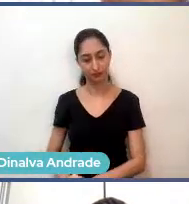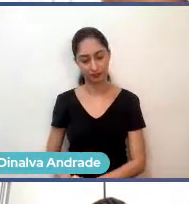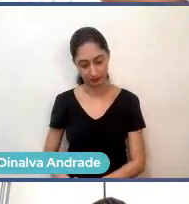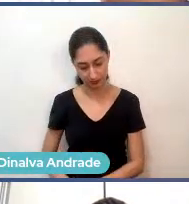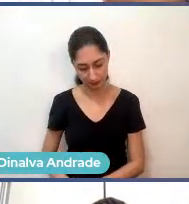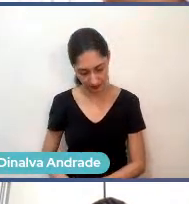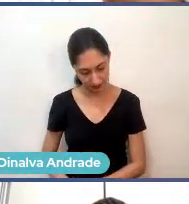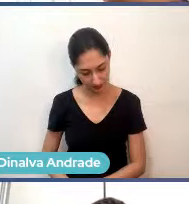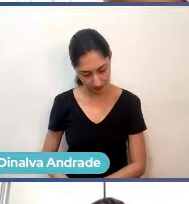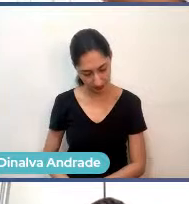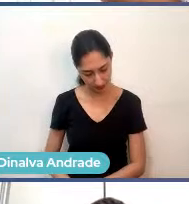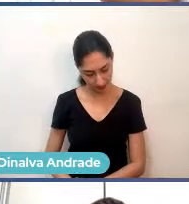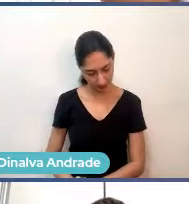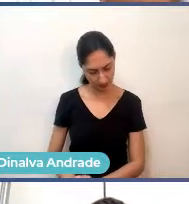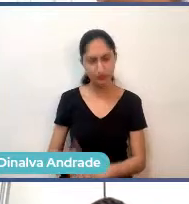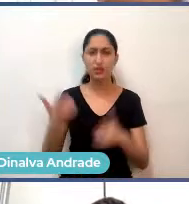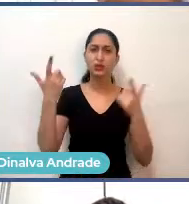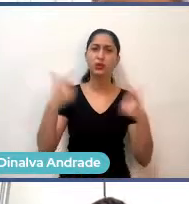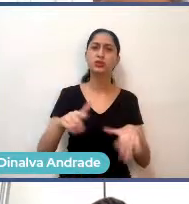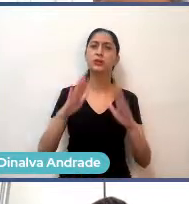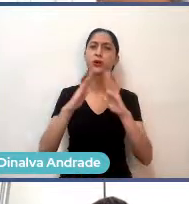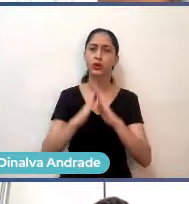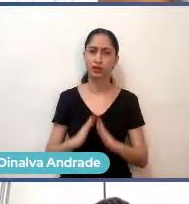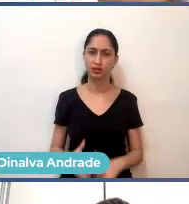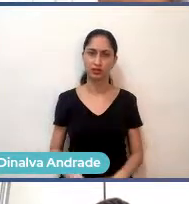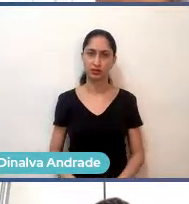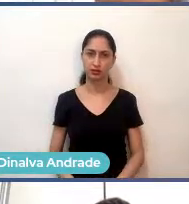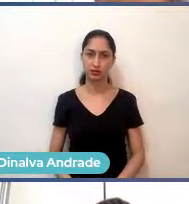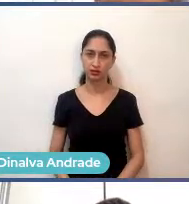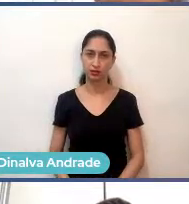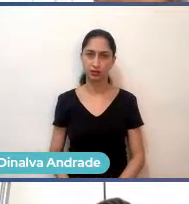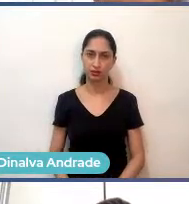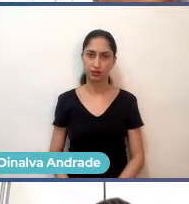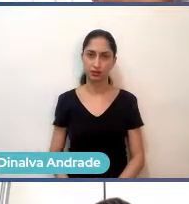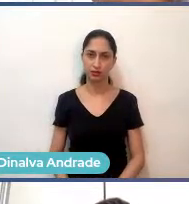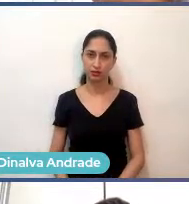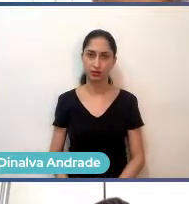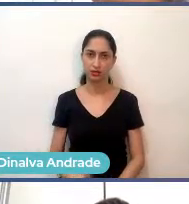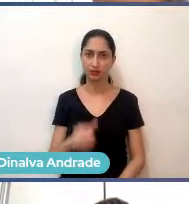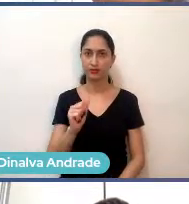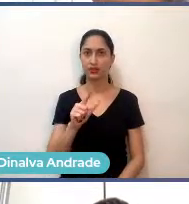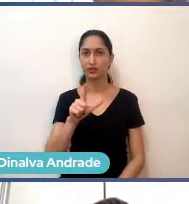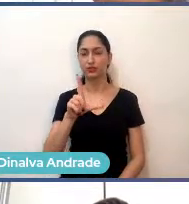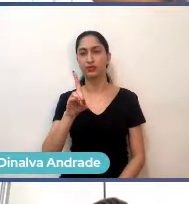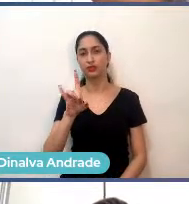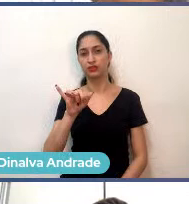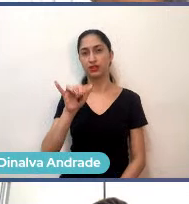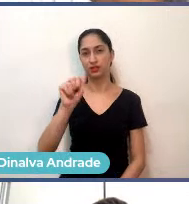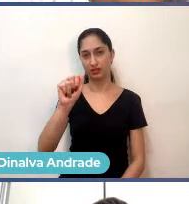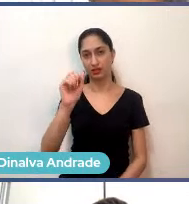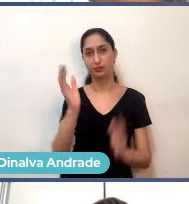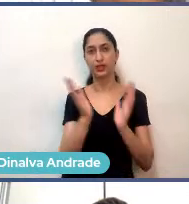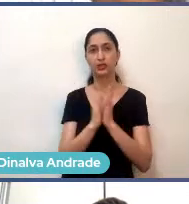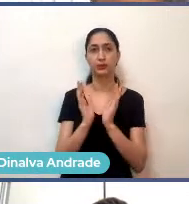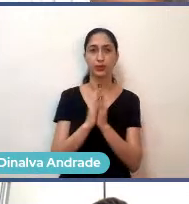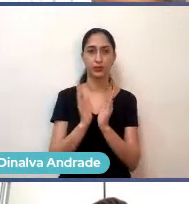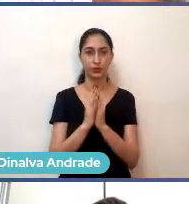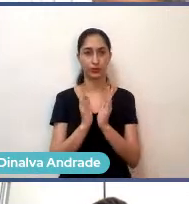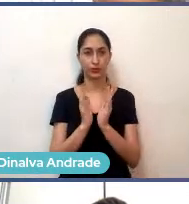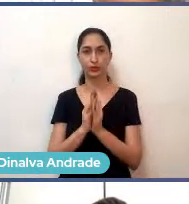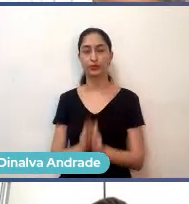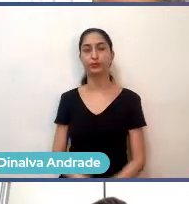Boa. Onde você está morando hoje, Laís? Eu moro em aldeia, minha gente, em Pernambuco, a aldeia